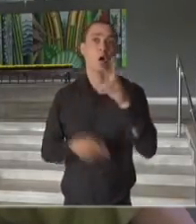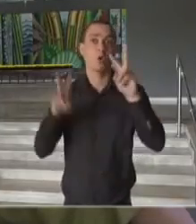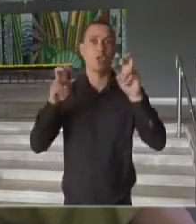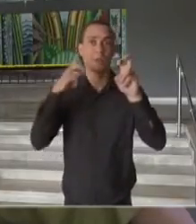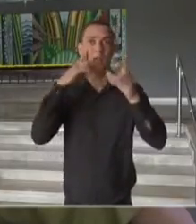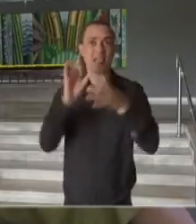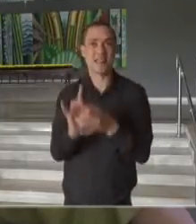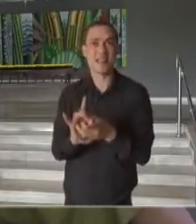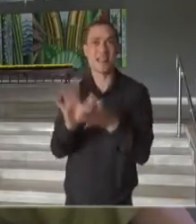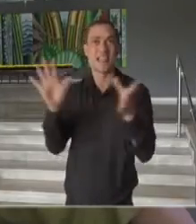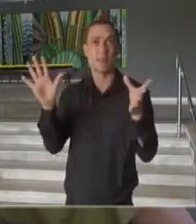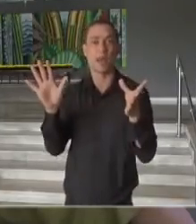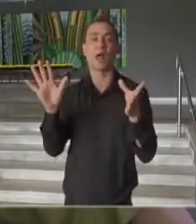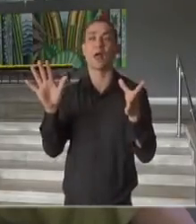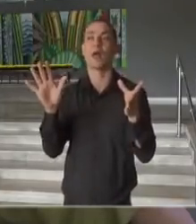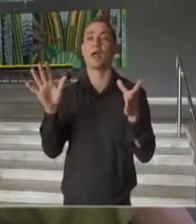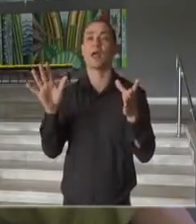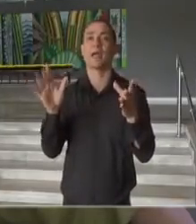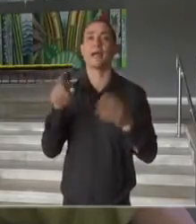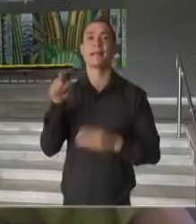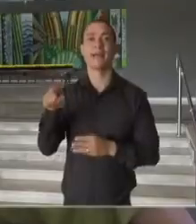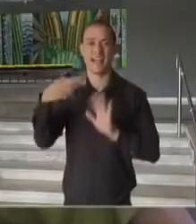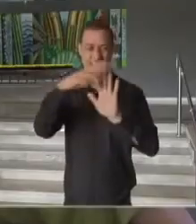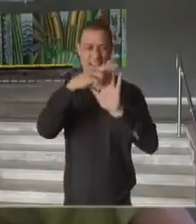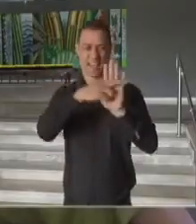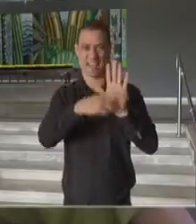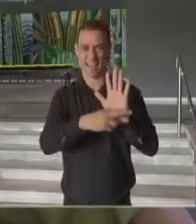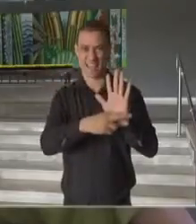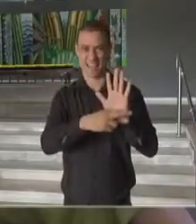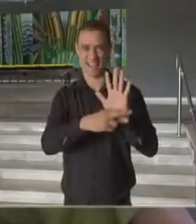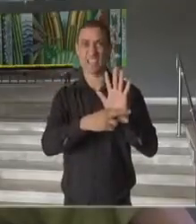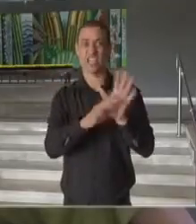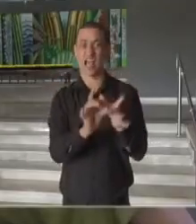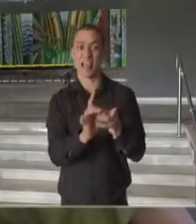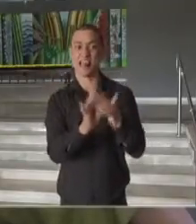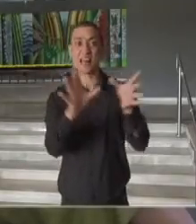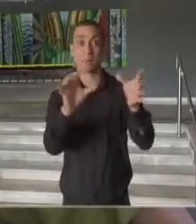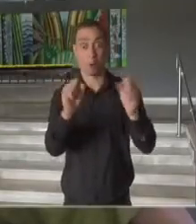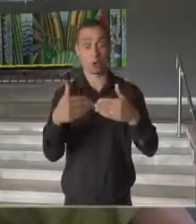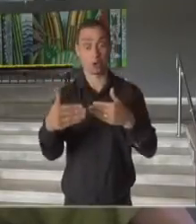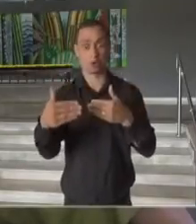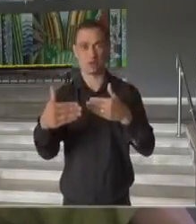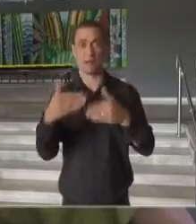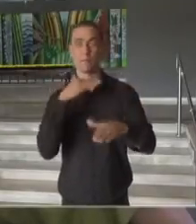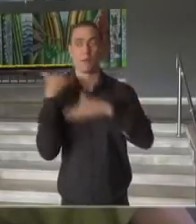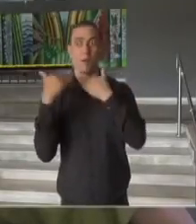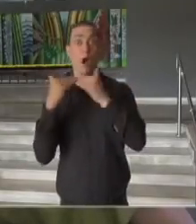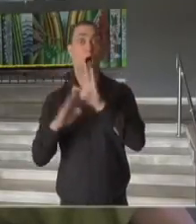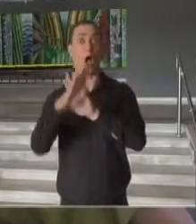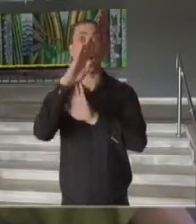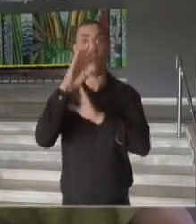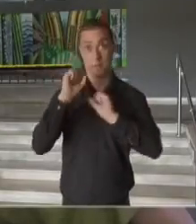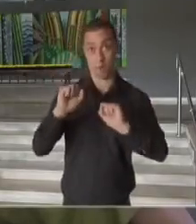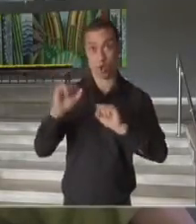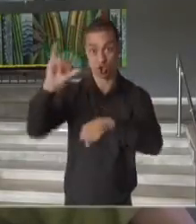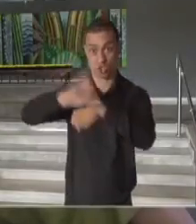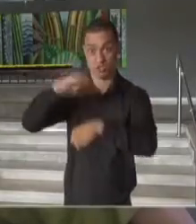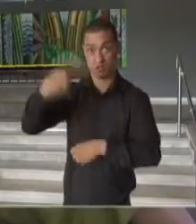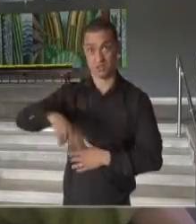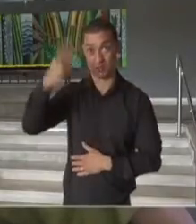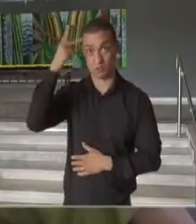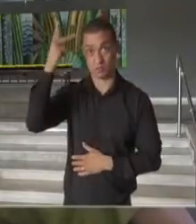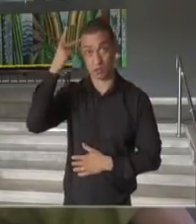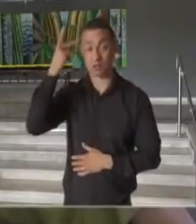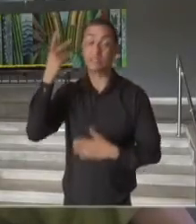flexibilização das regras, se isso pode alterar esse cenário aqui na Capital e,